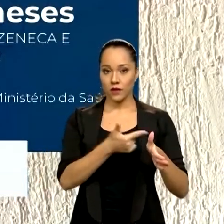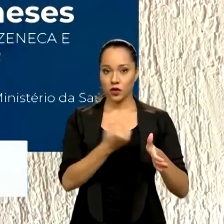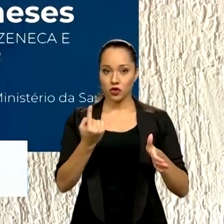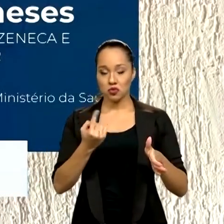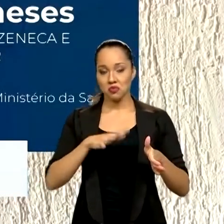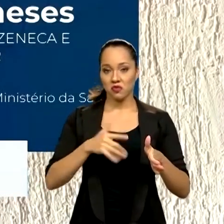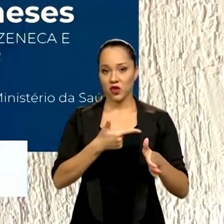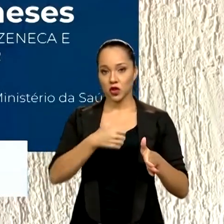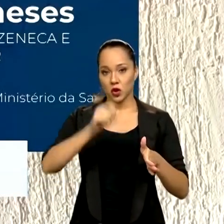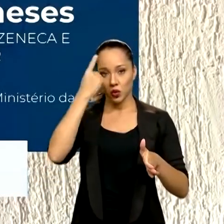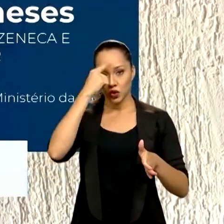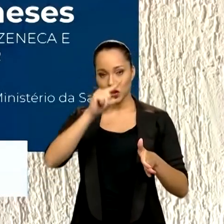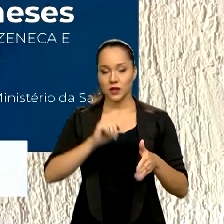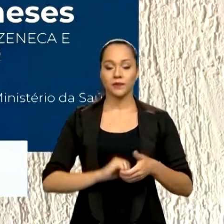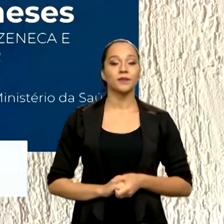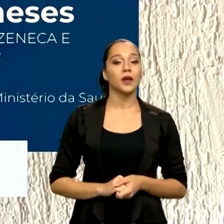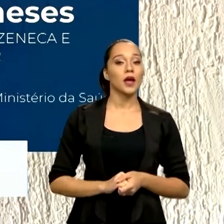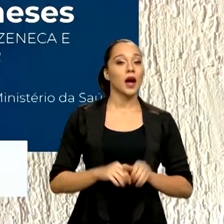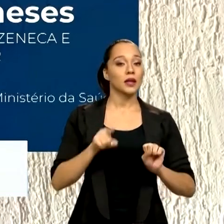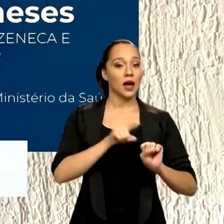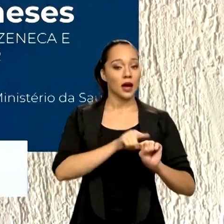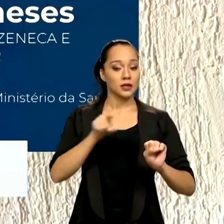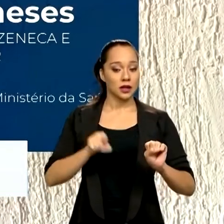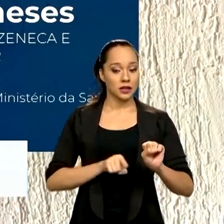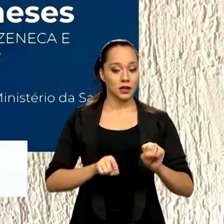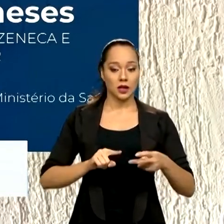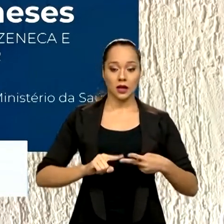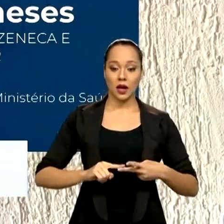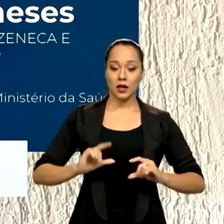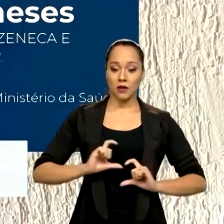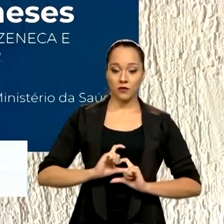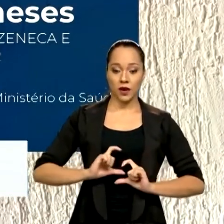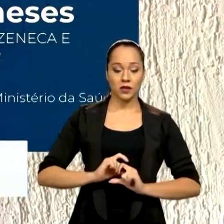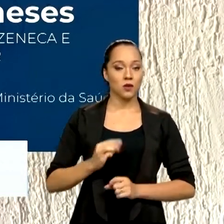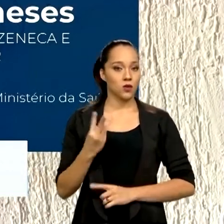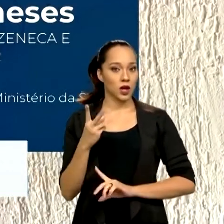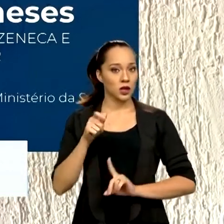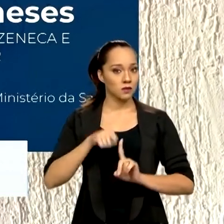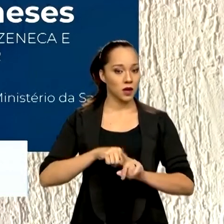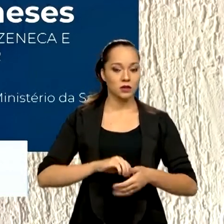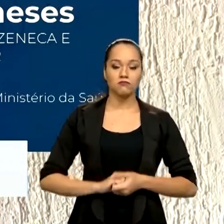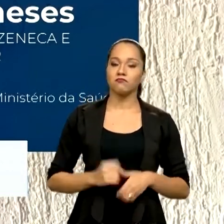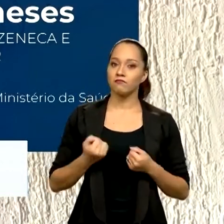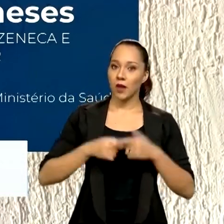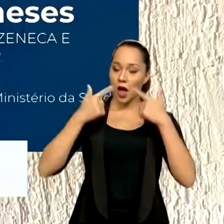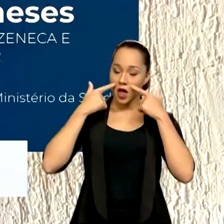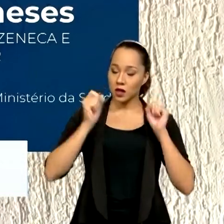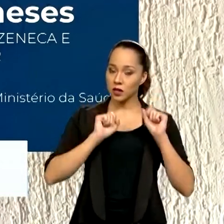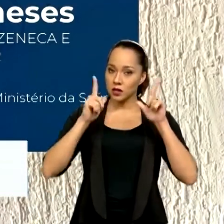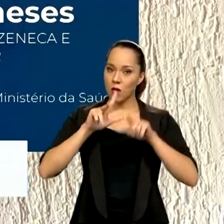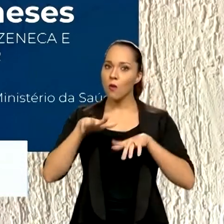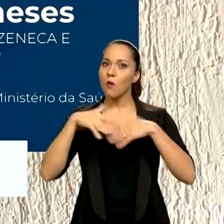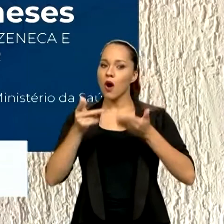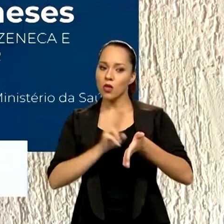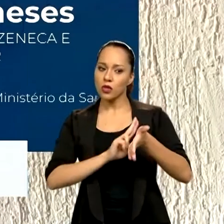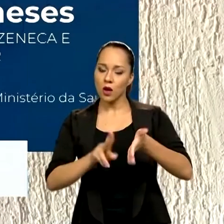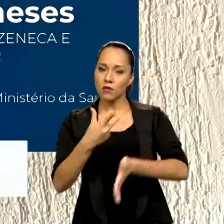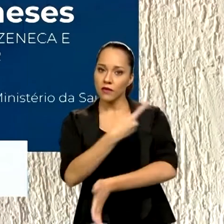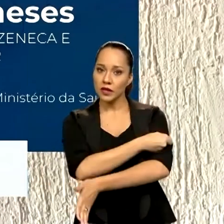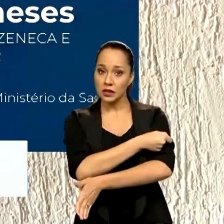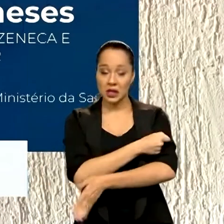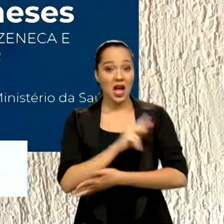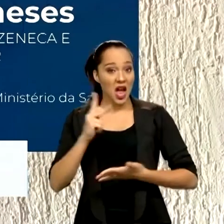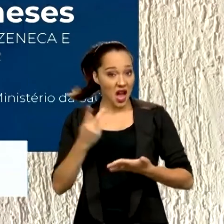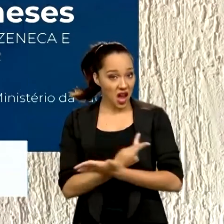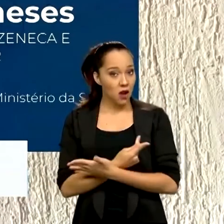e 28 dias. A da AstraZeneca e a da Pfizer com três meses. É importante ficar bem atento à vacina que você tomou. Os erros nas